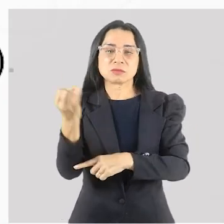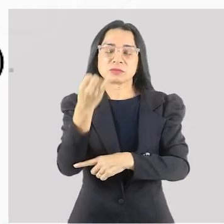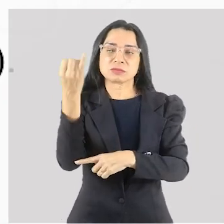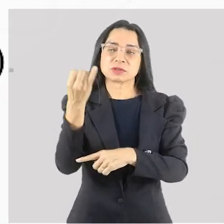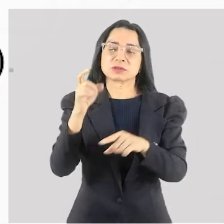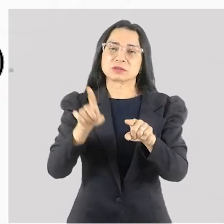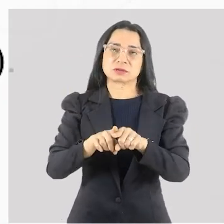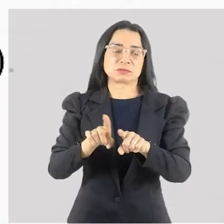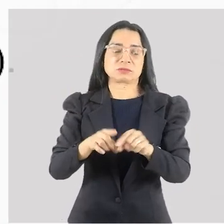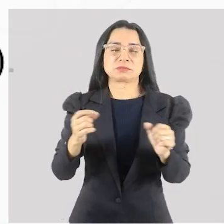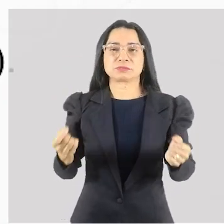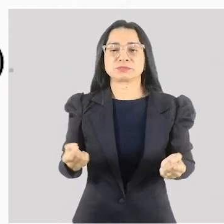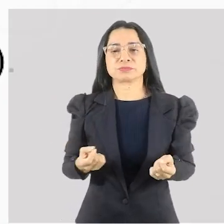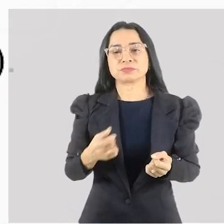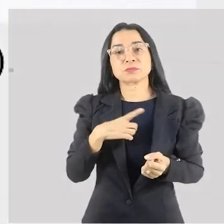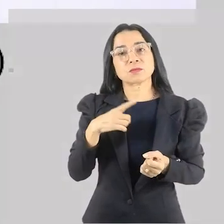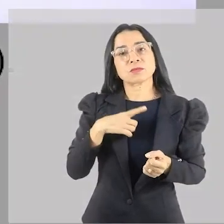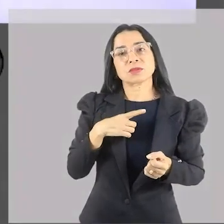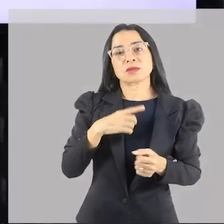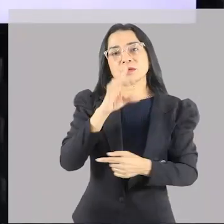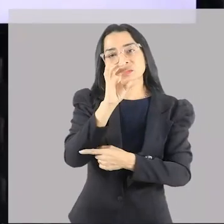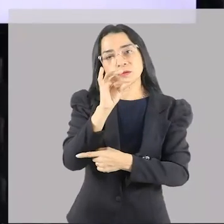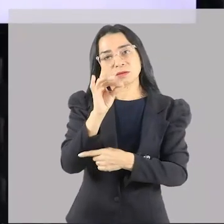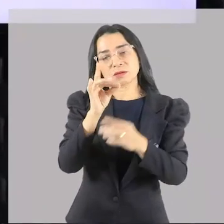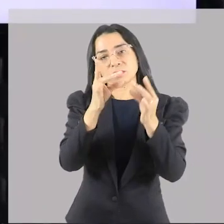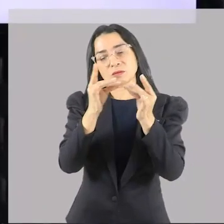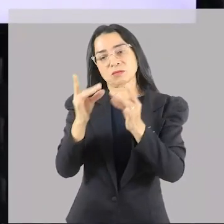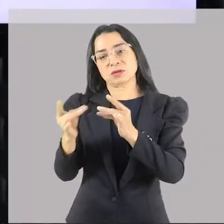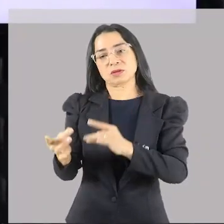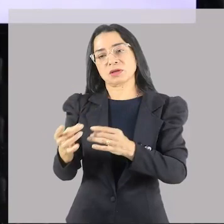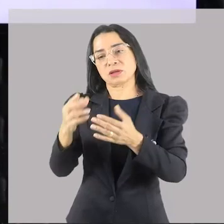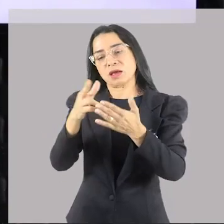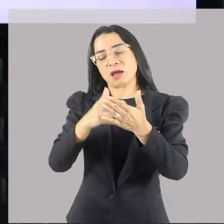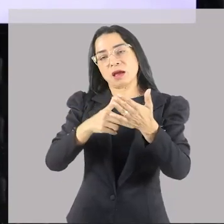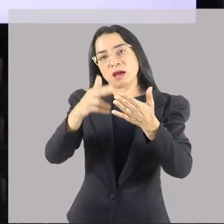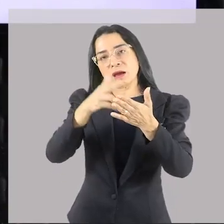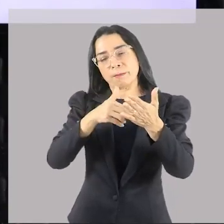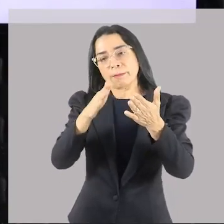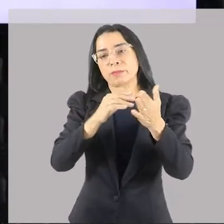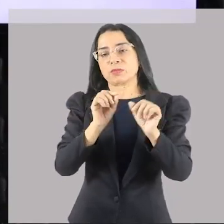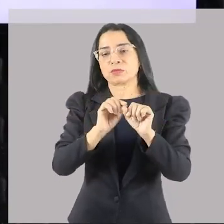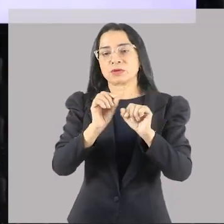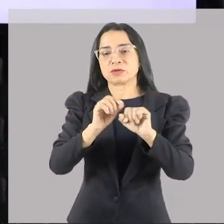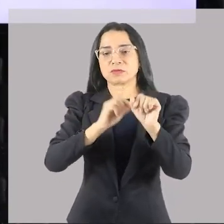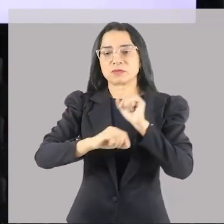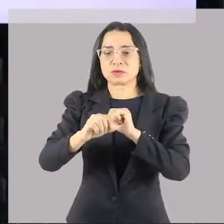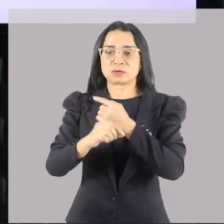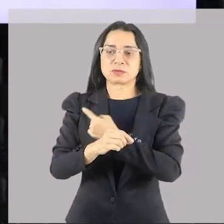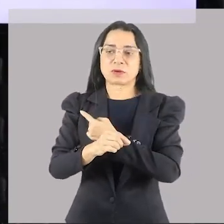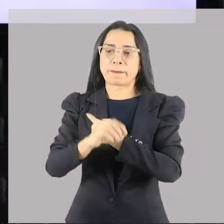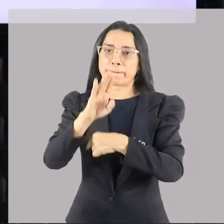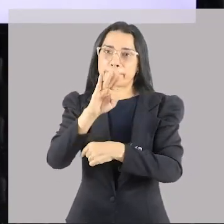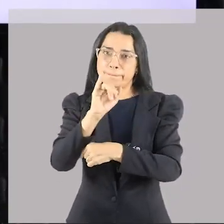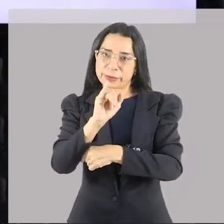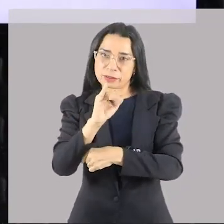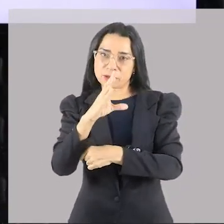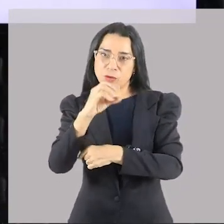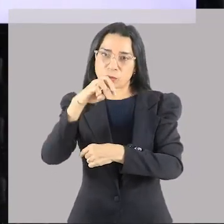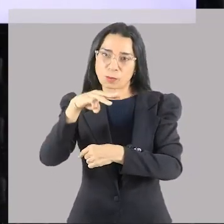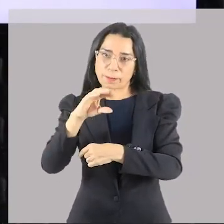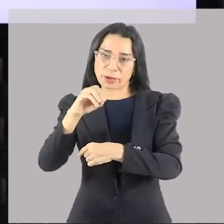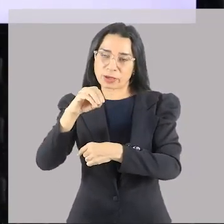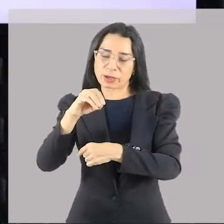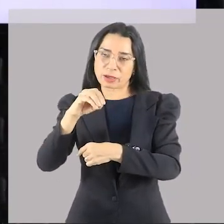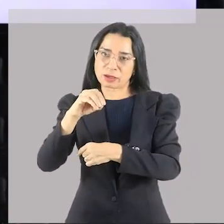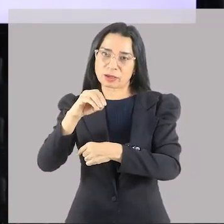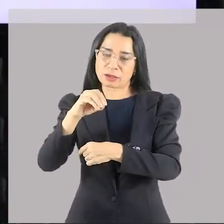Só tem um detalhe nessa situação. A pintura desses vasos é feita de maneira bicromática. Bi, duas croma